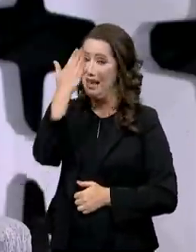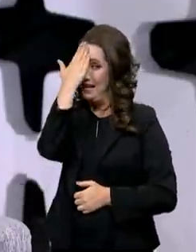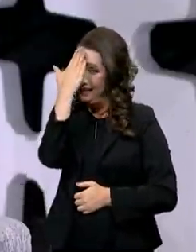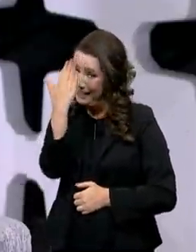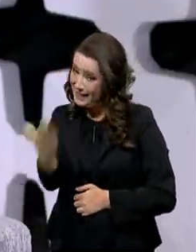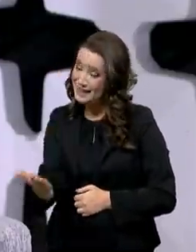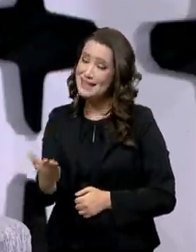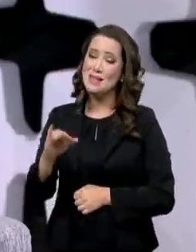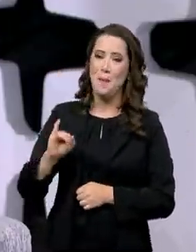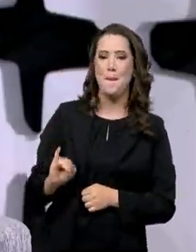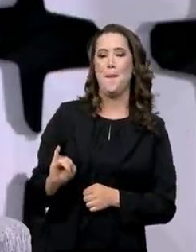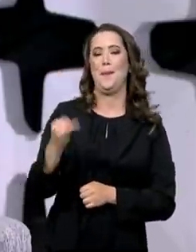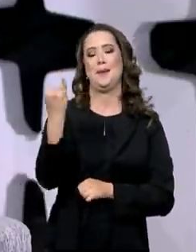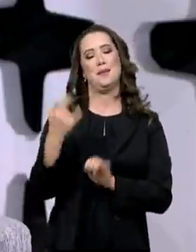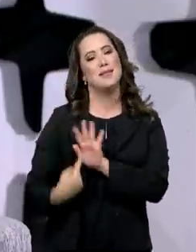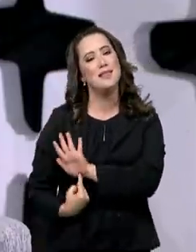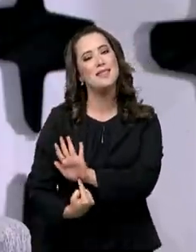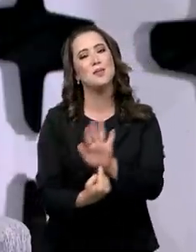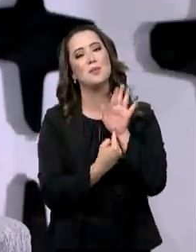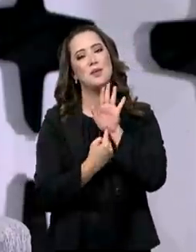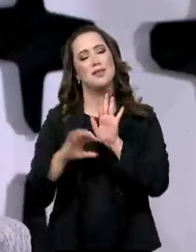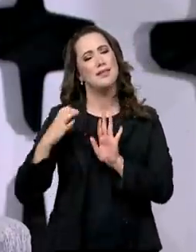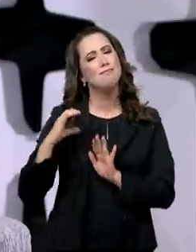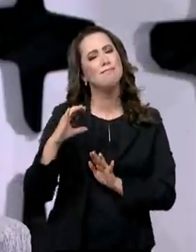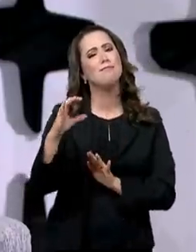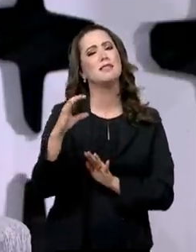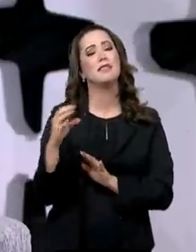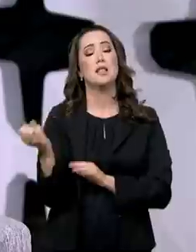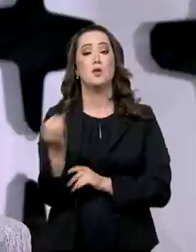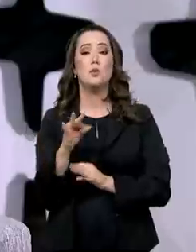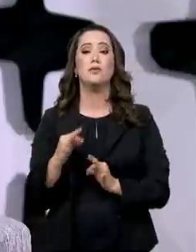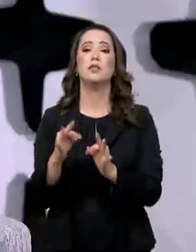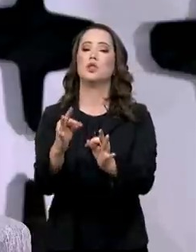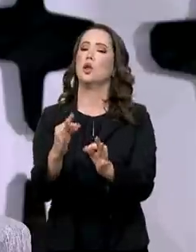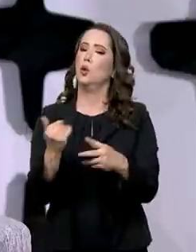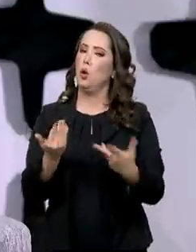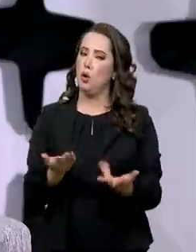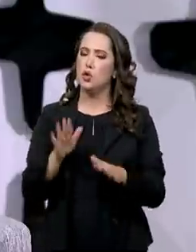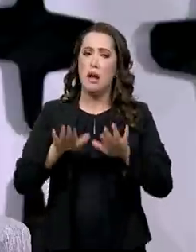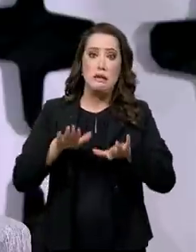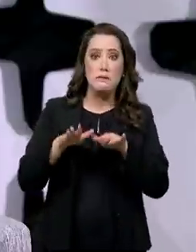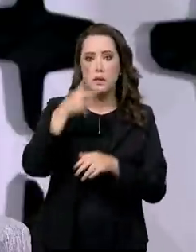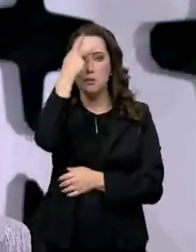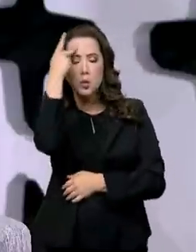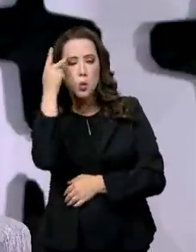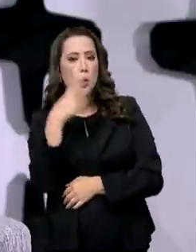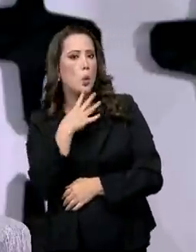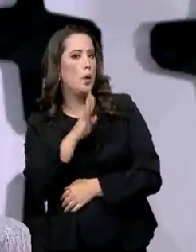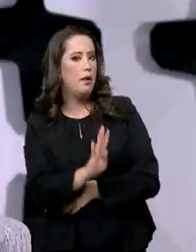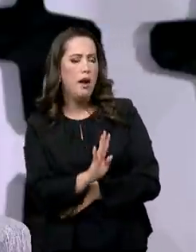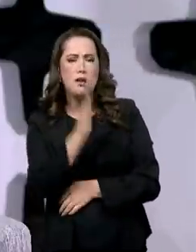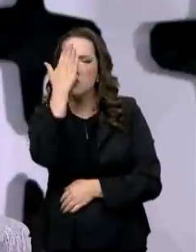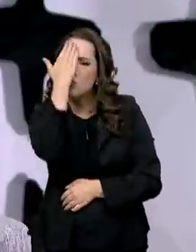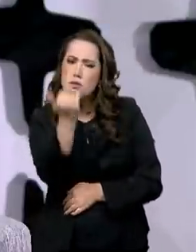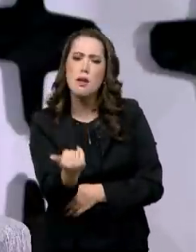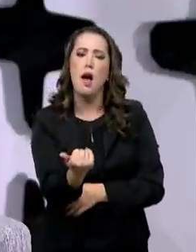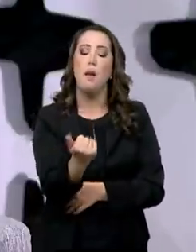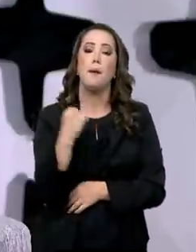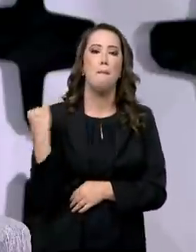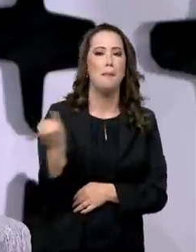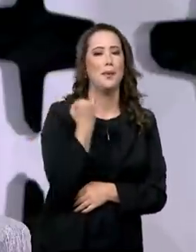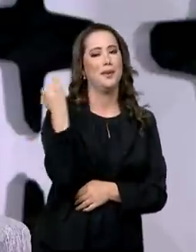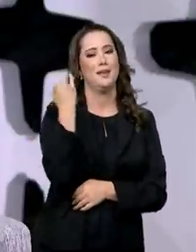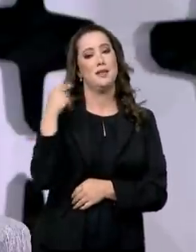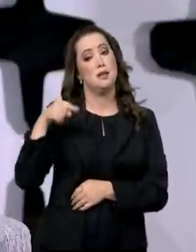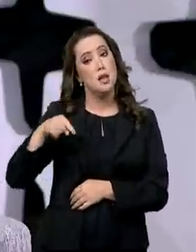oportunidade de mostrar ciência, tecnologias e inovações. Muitas vezes as pessoas não sabem da importância desse Ministério. Esse